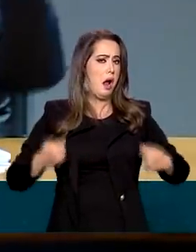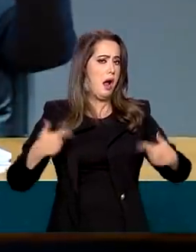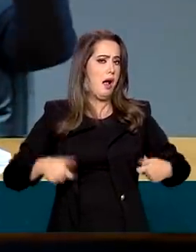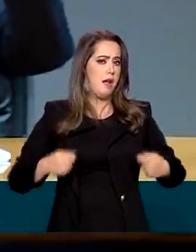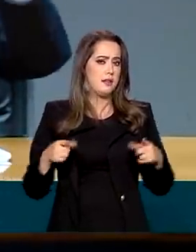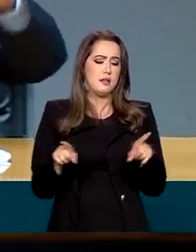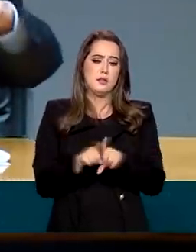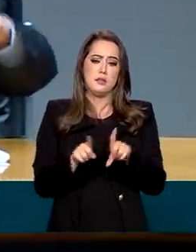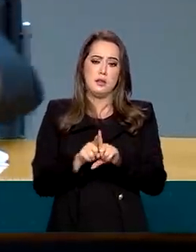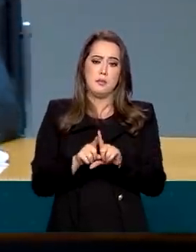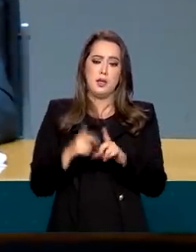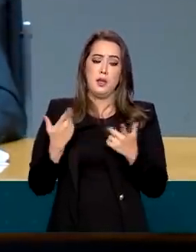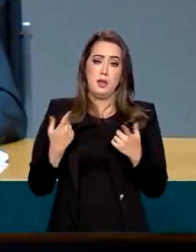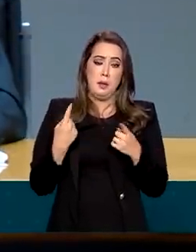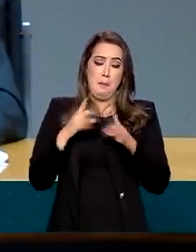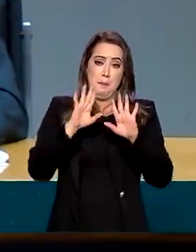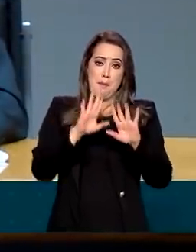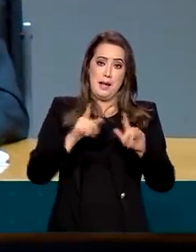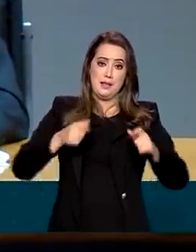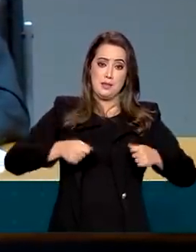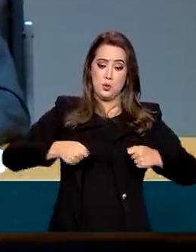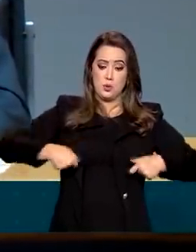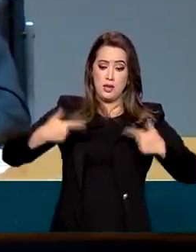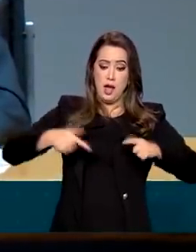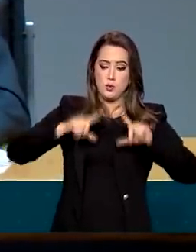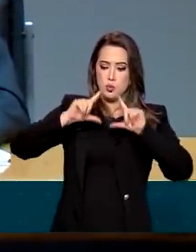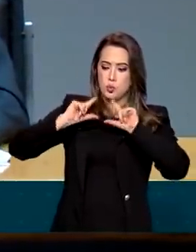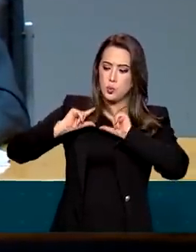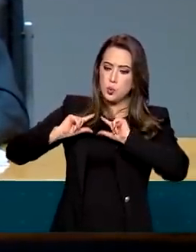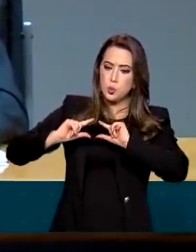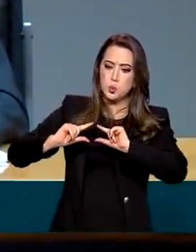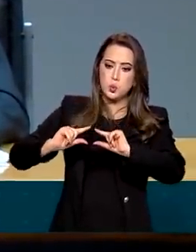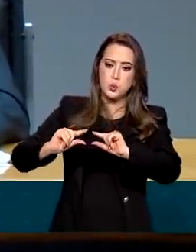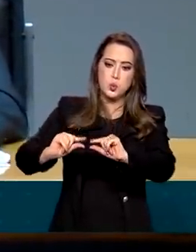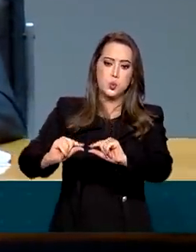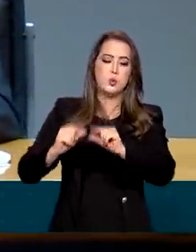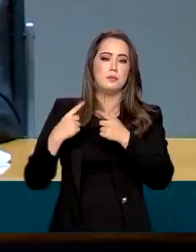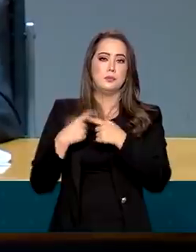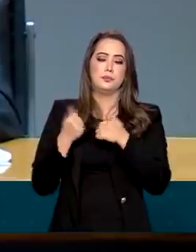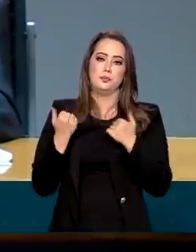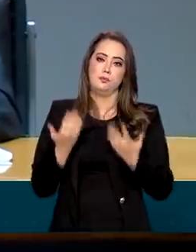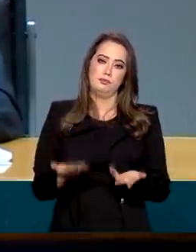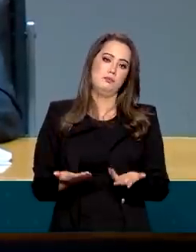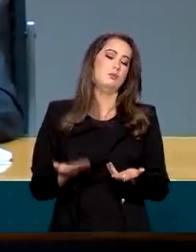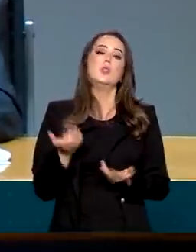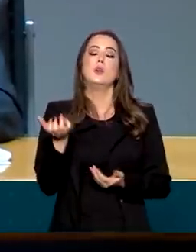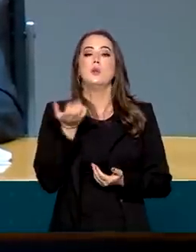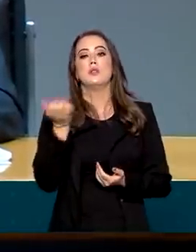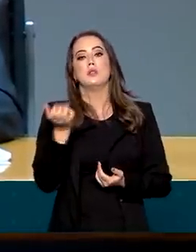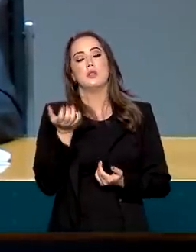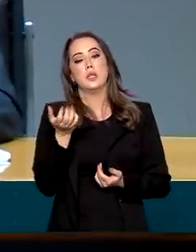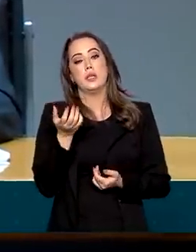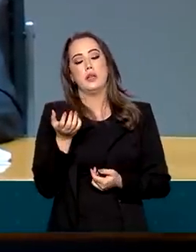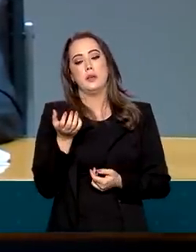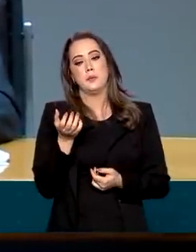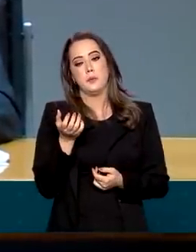também com o déficit declinando e com as despesas com o percentagem do PIB declinando. Então, eu queria só